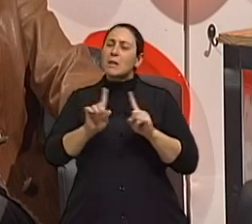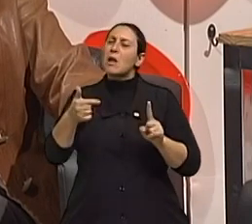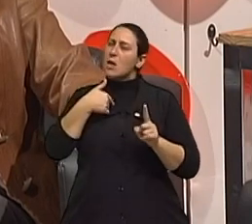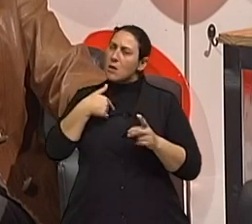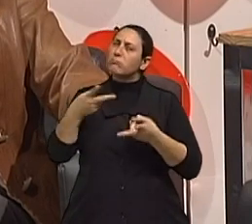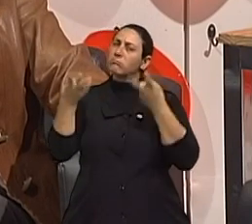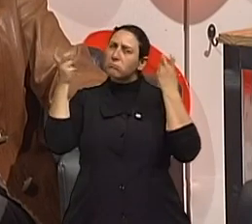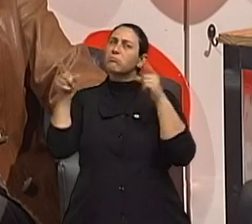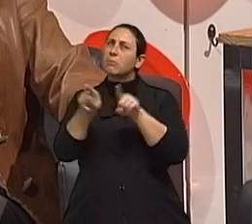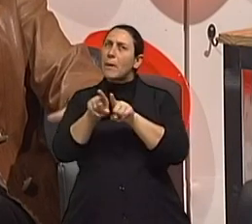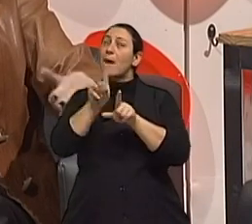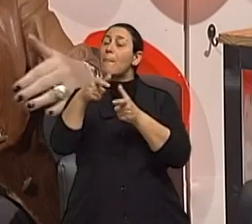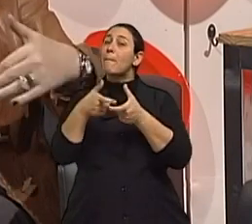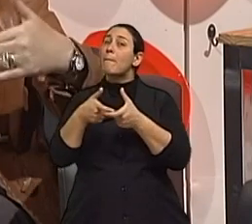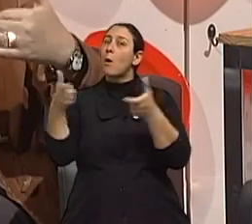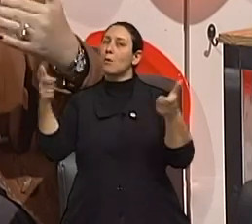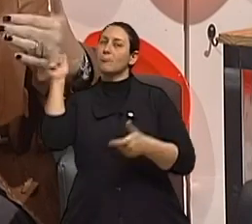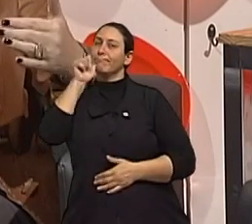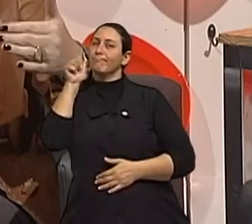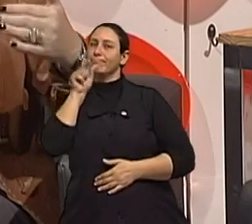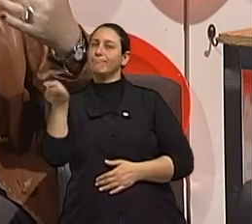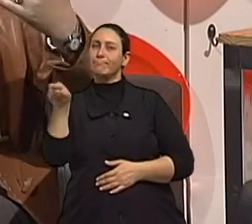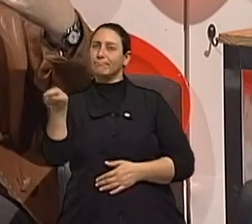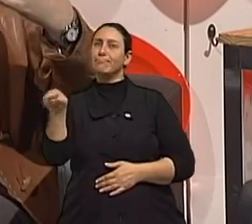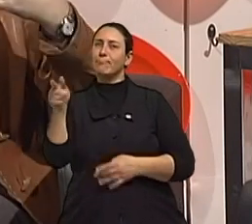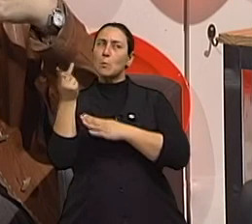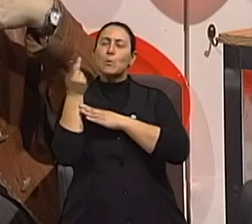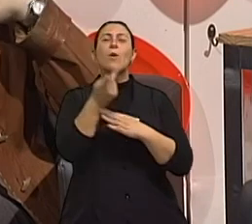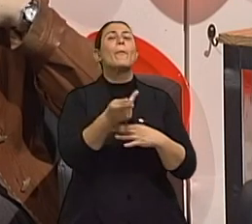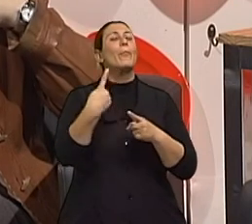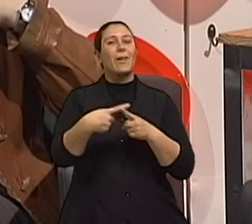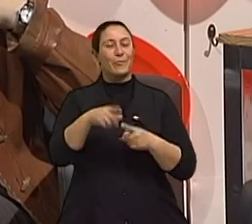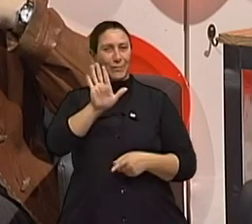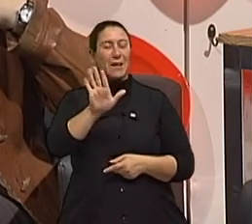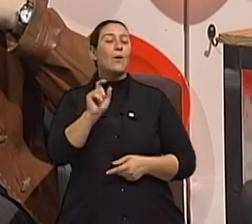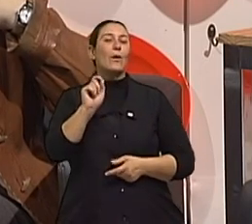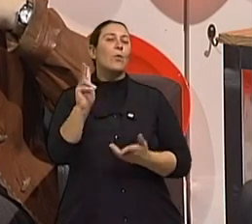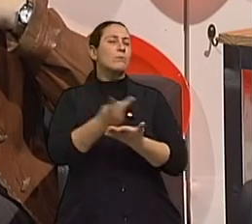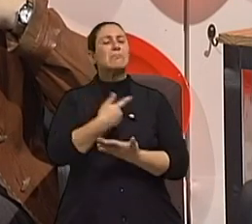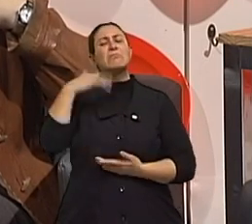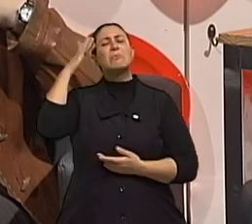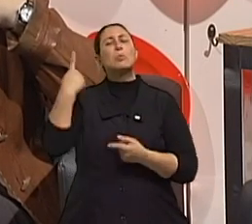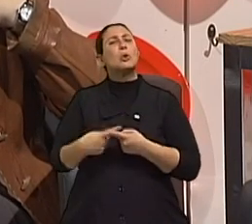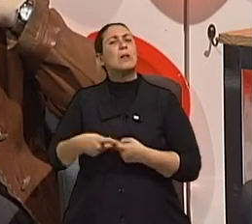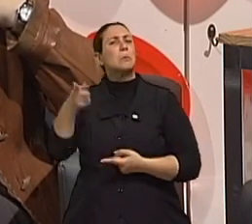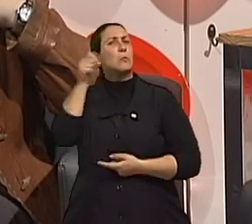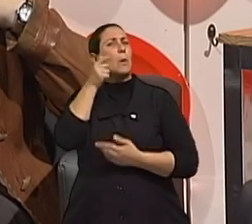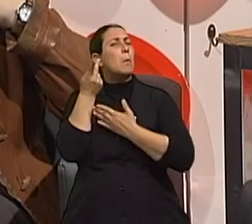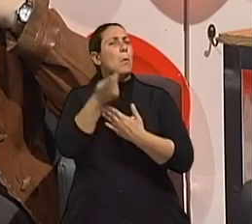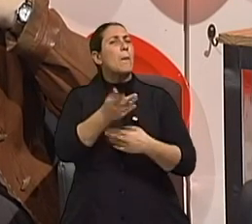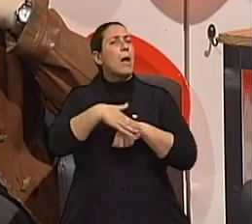impressão de que as mulheres buscam mais. por uma razão que eu penso estar ligada ao nosso